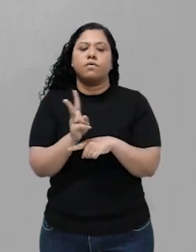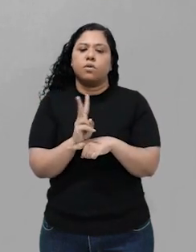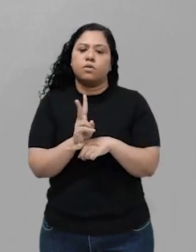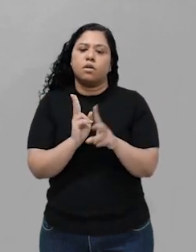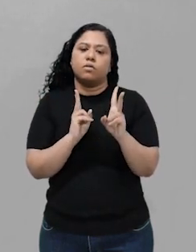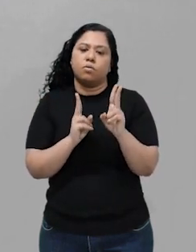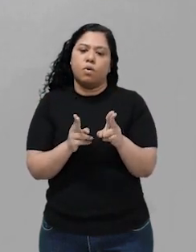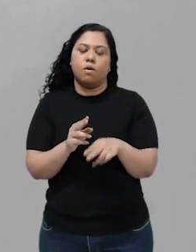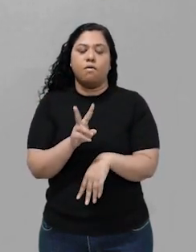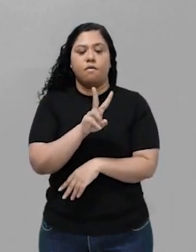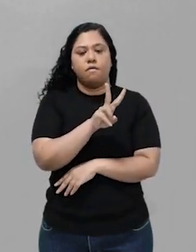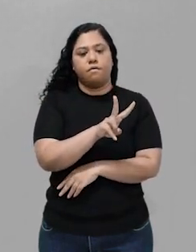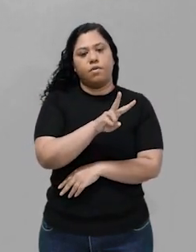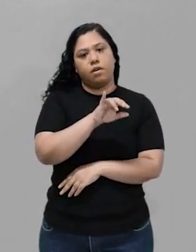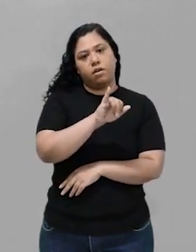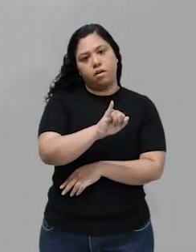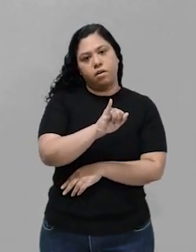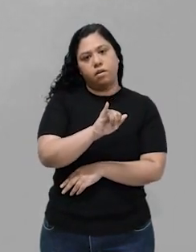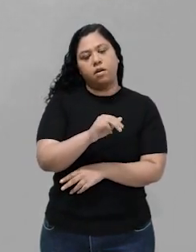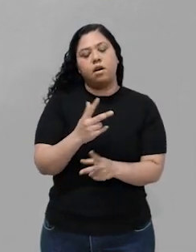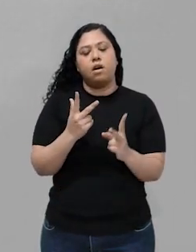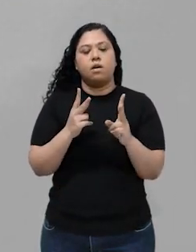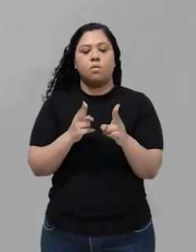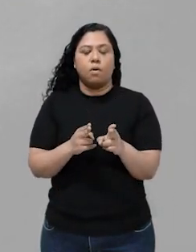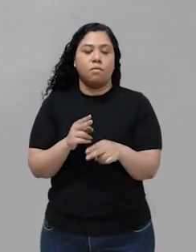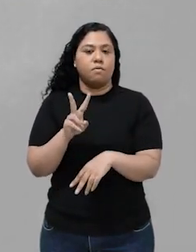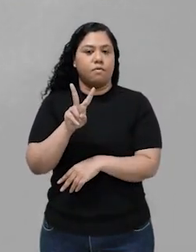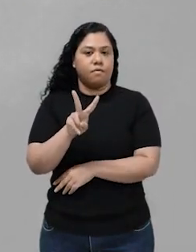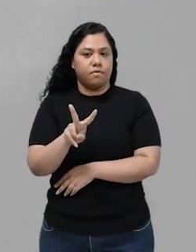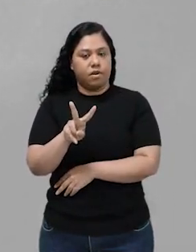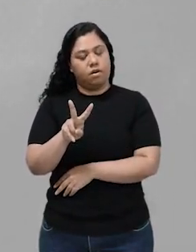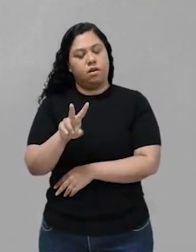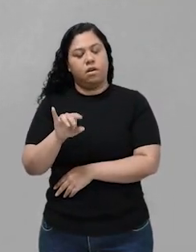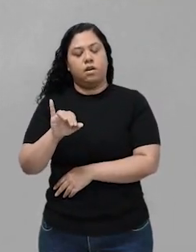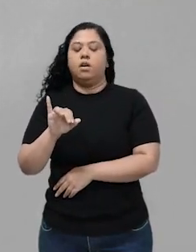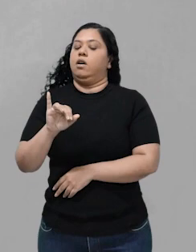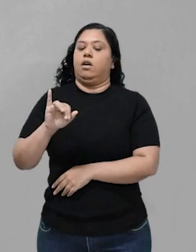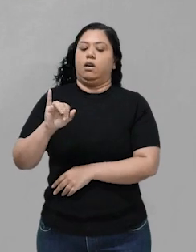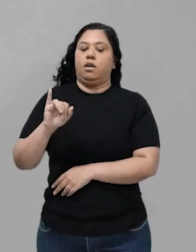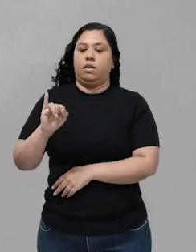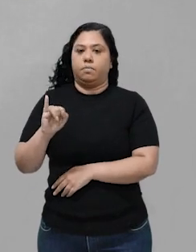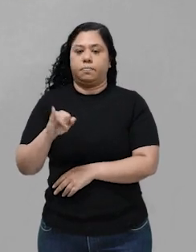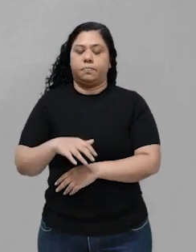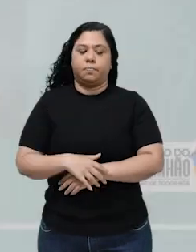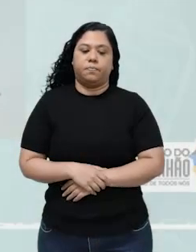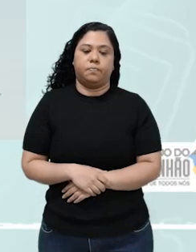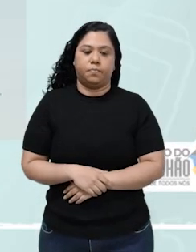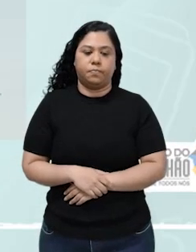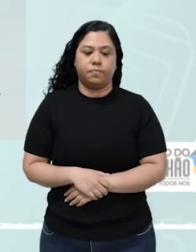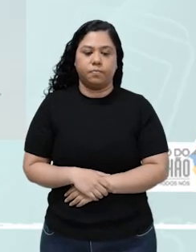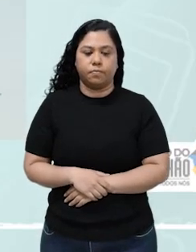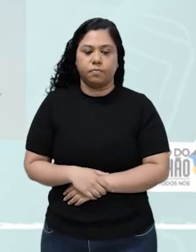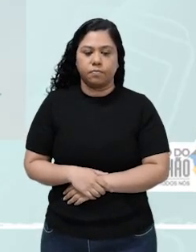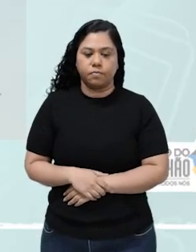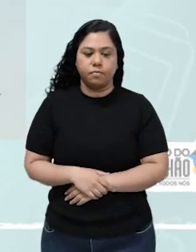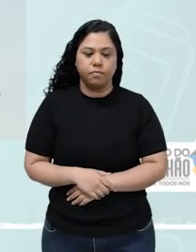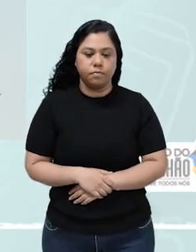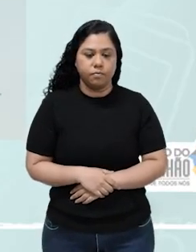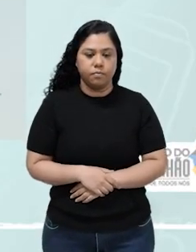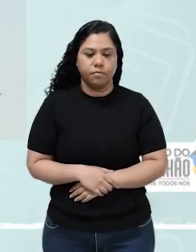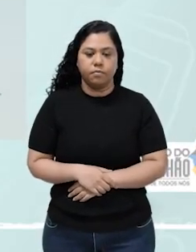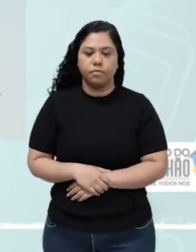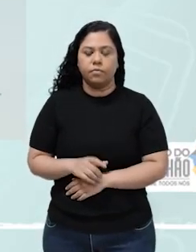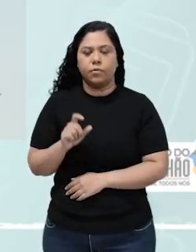A velocidade da reação direta com a velocidade da reação inversa. Uma